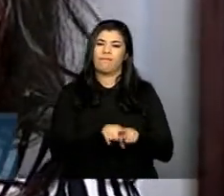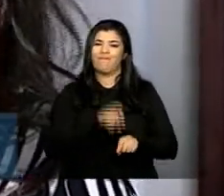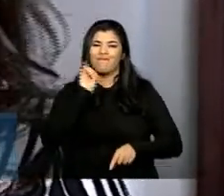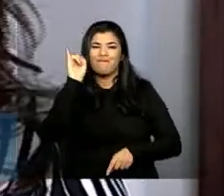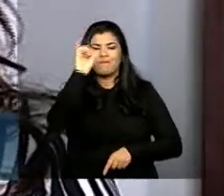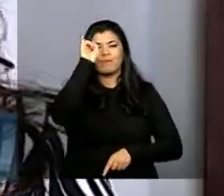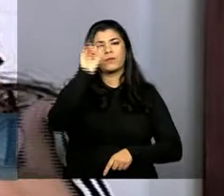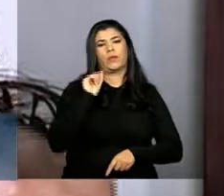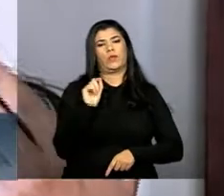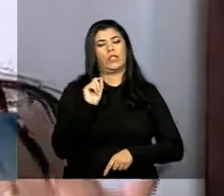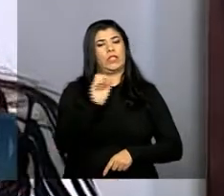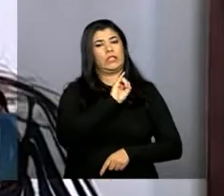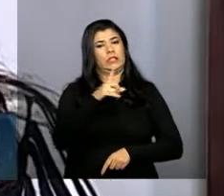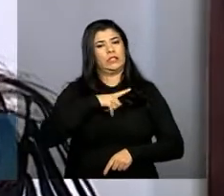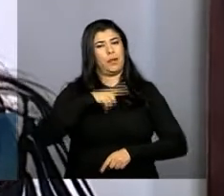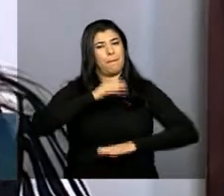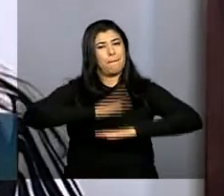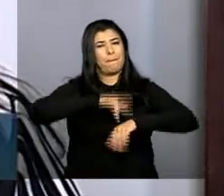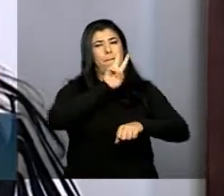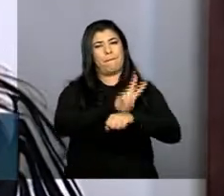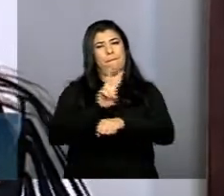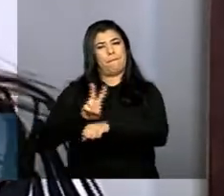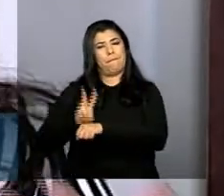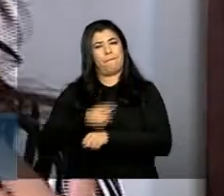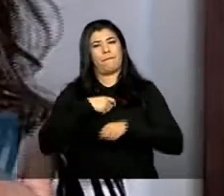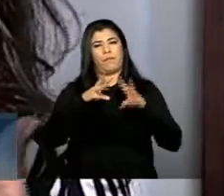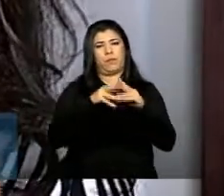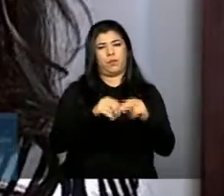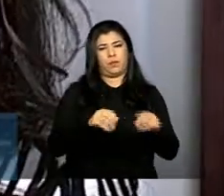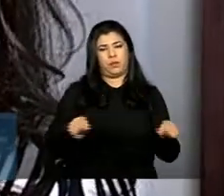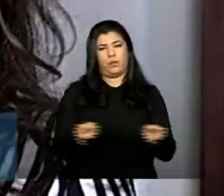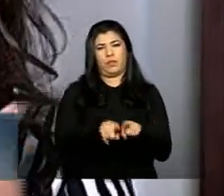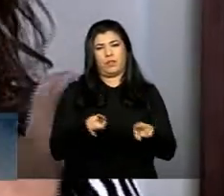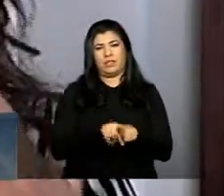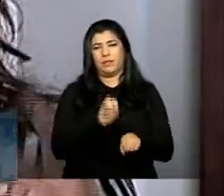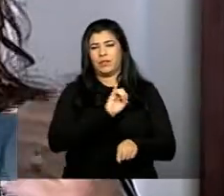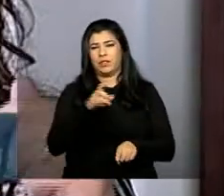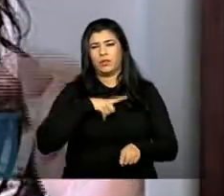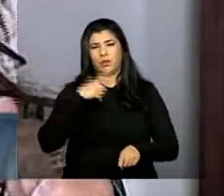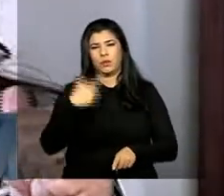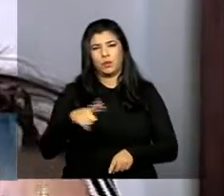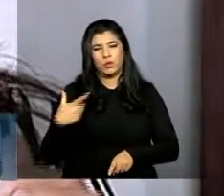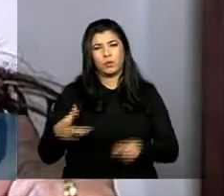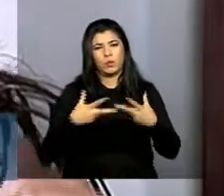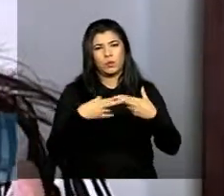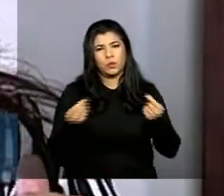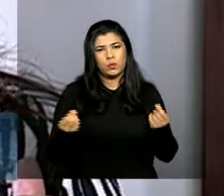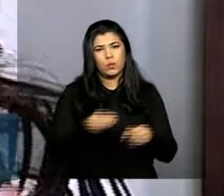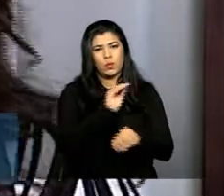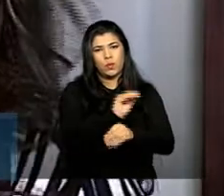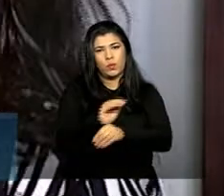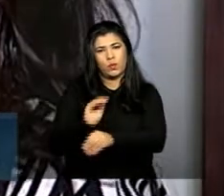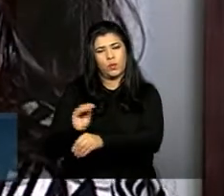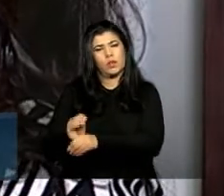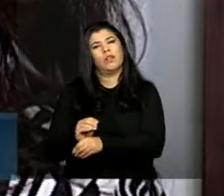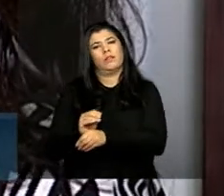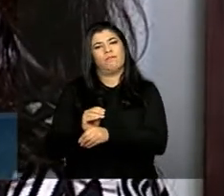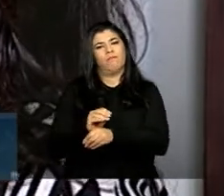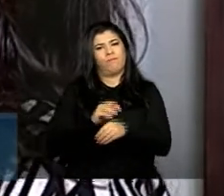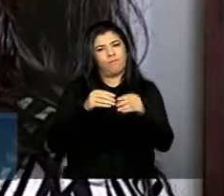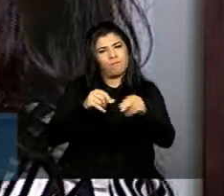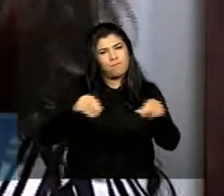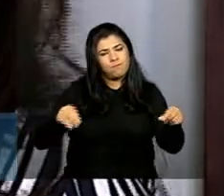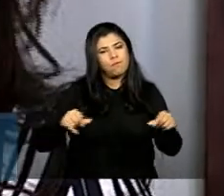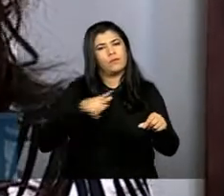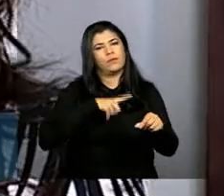de tudo que quanto mais proteção ao solo quanto mais solo vitaminado vamos assim dizer mais dinheiro